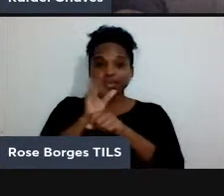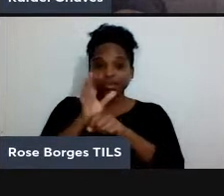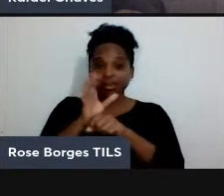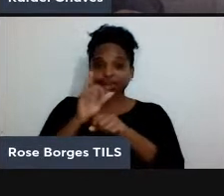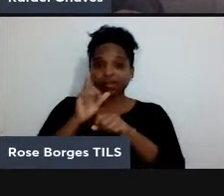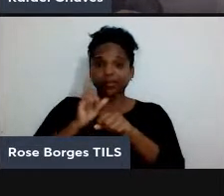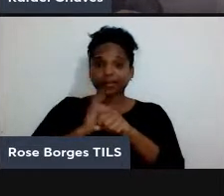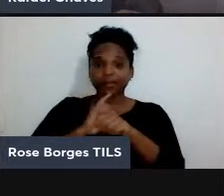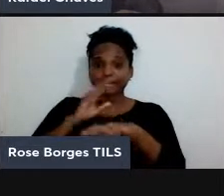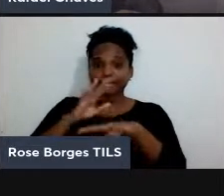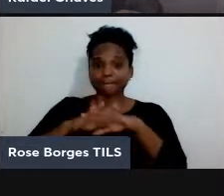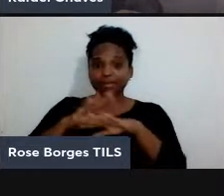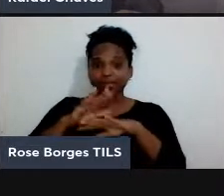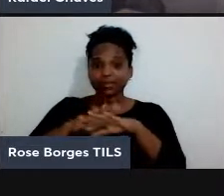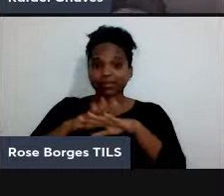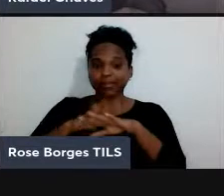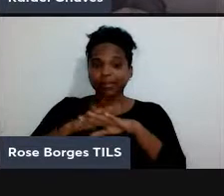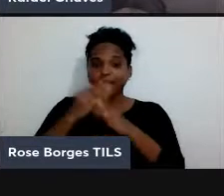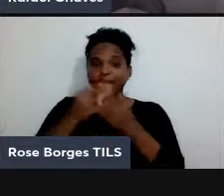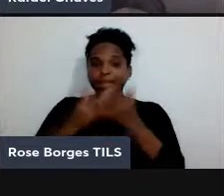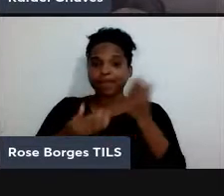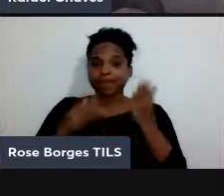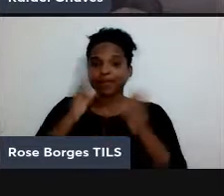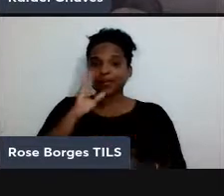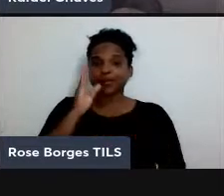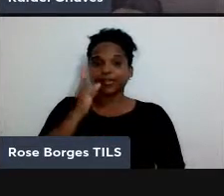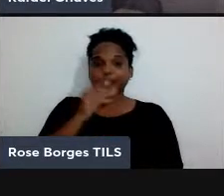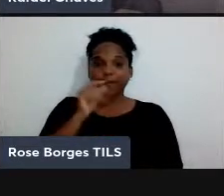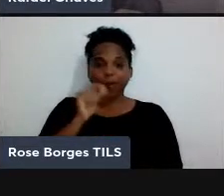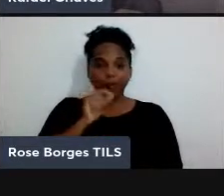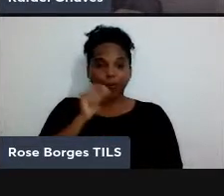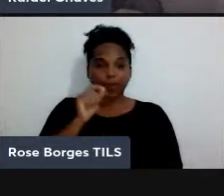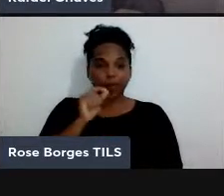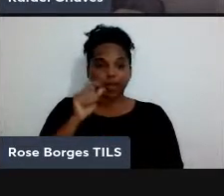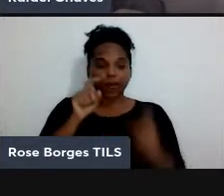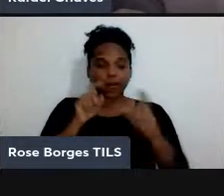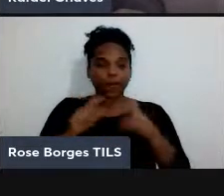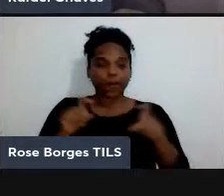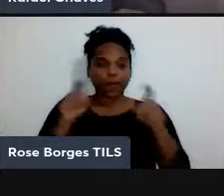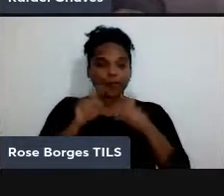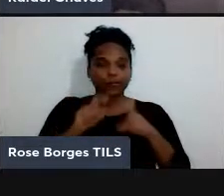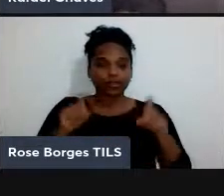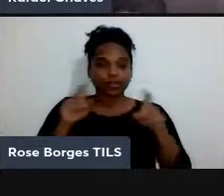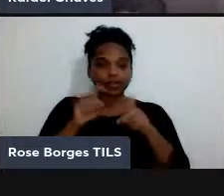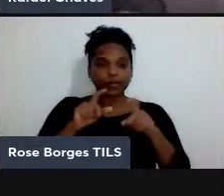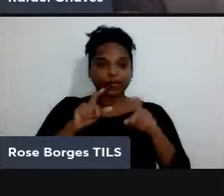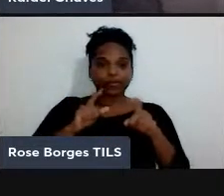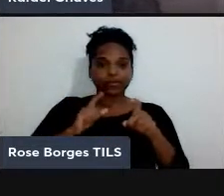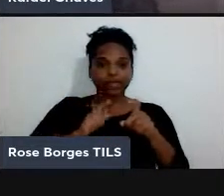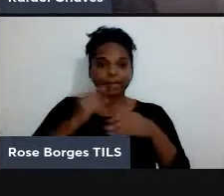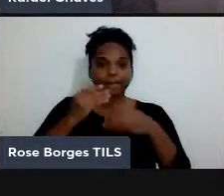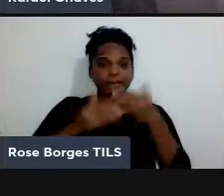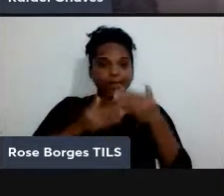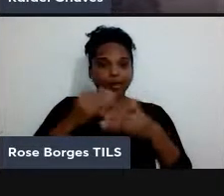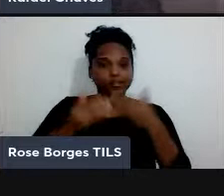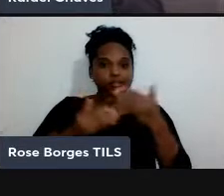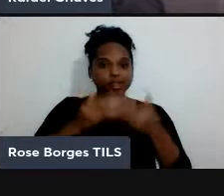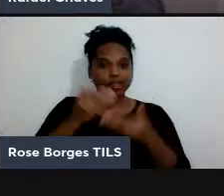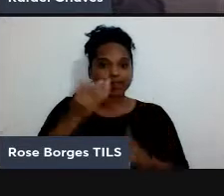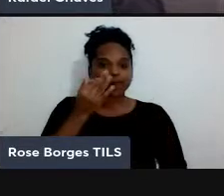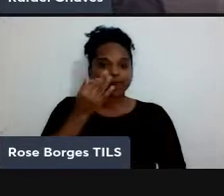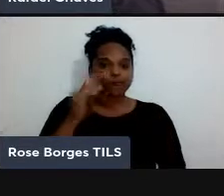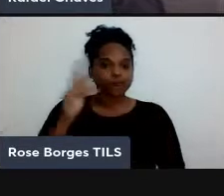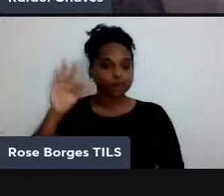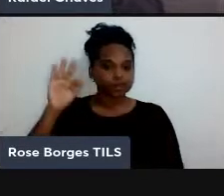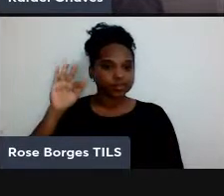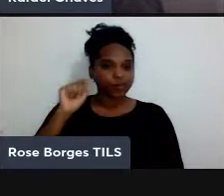isso é perder de vista o ponto principal computadores são objetos físicos e seus cálculos são processos físicos o que computadores podem ou não